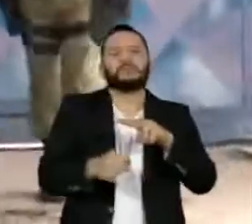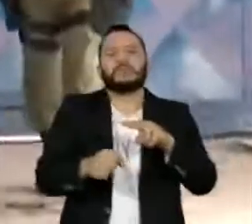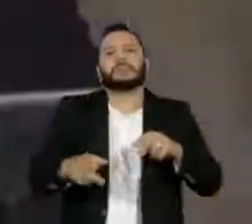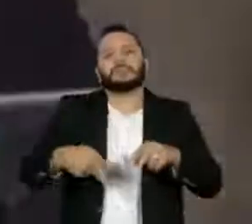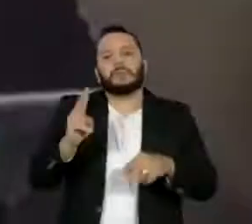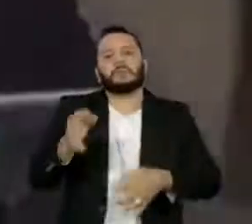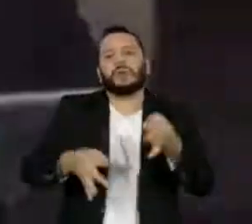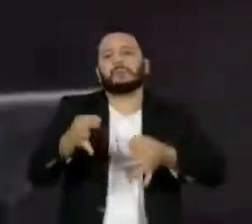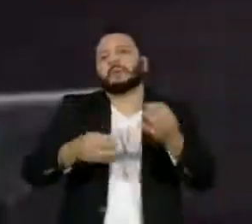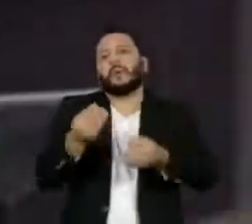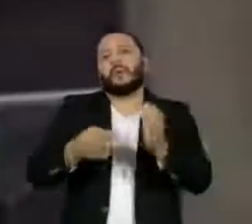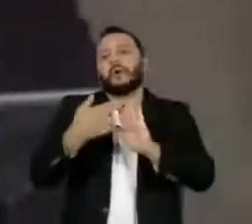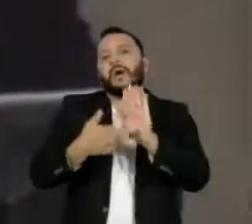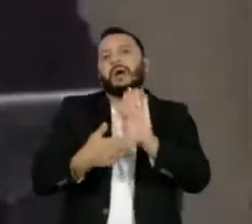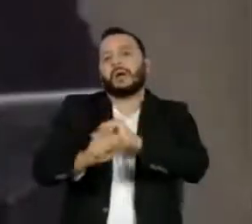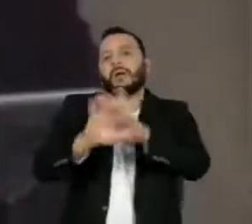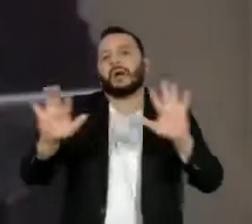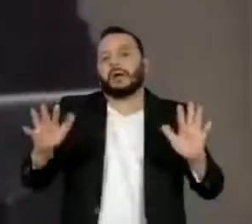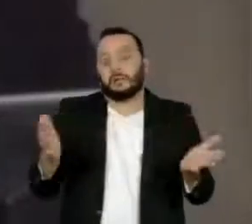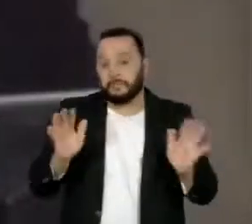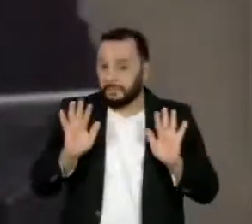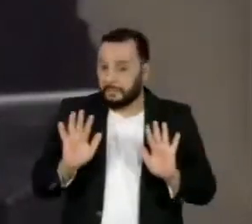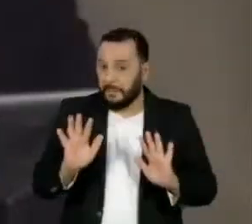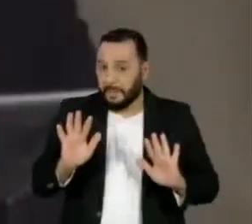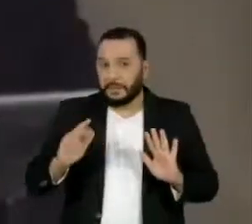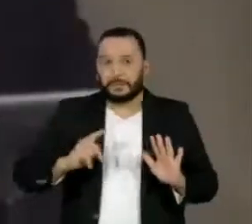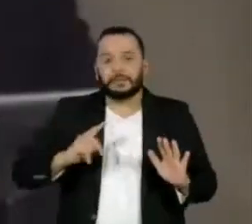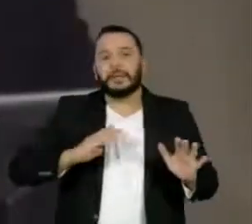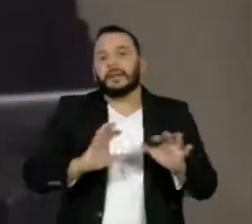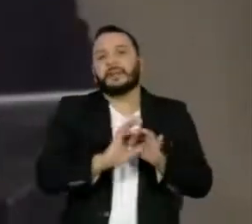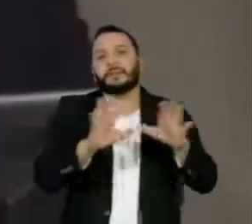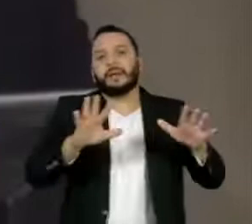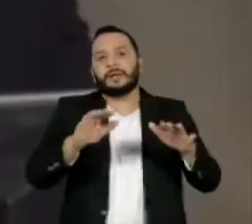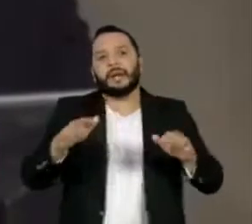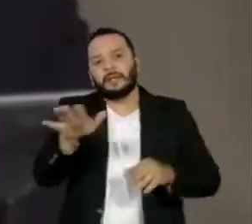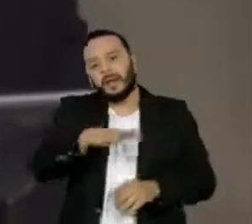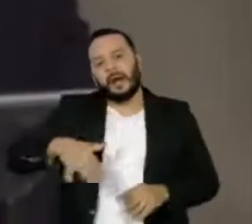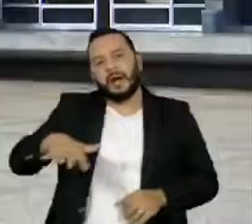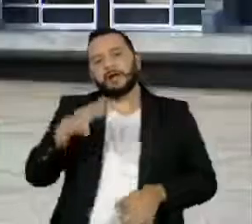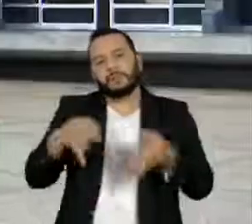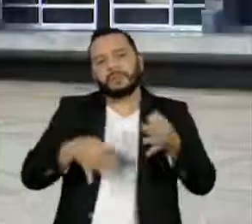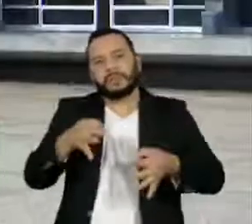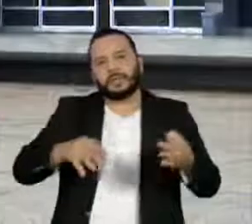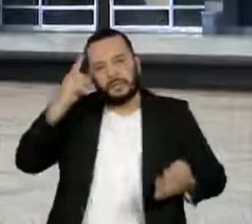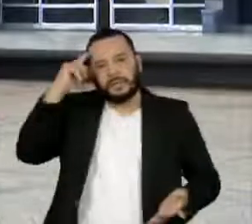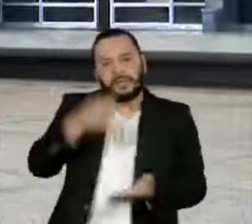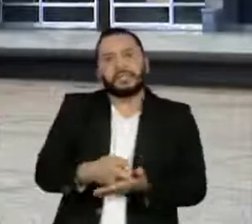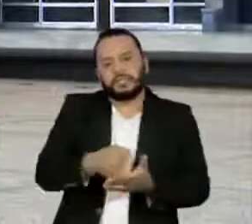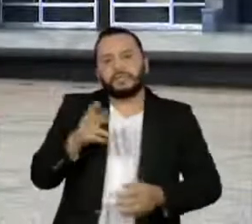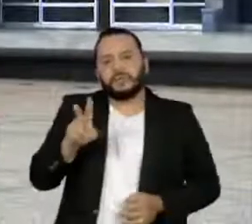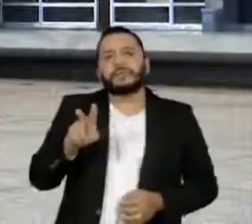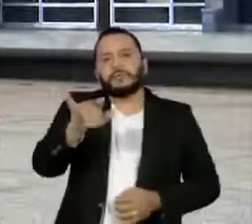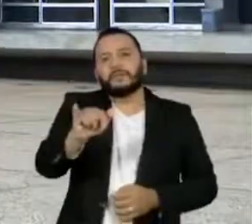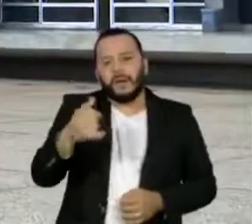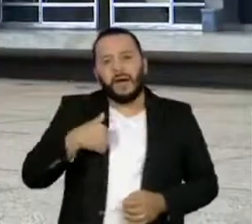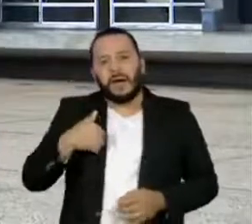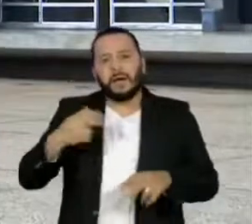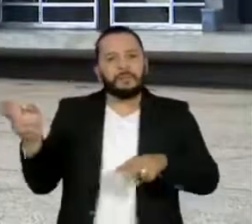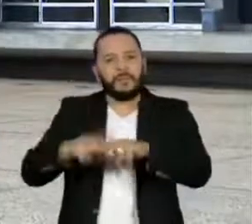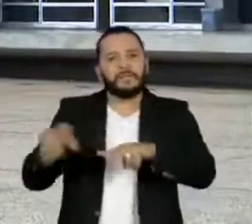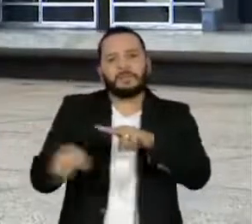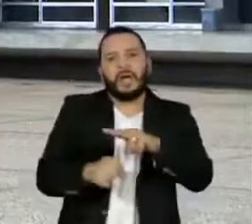instância, mas deixando a liberdade para o colegiado do Judiciário definir se o condenado deve ir preso